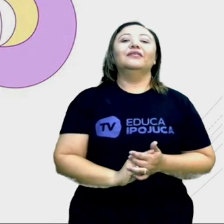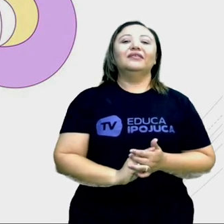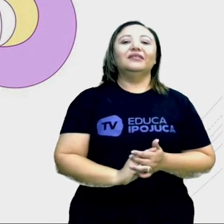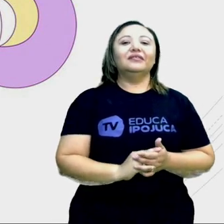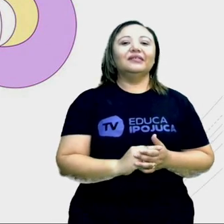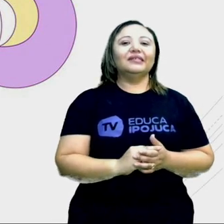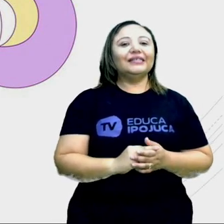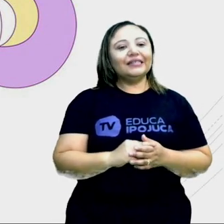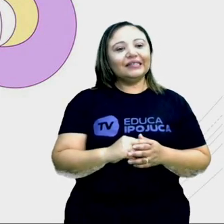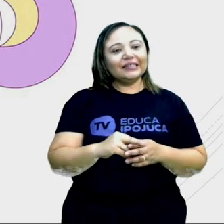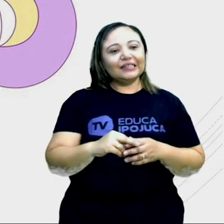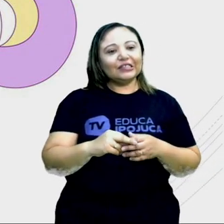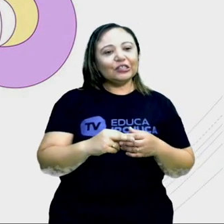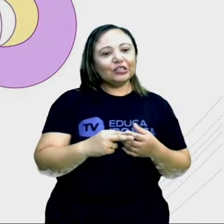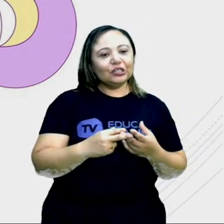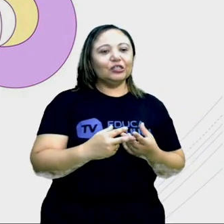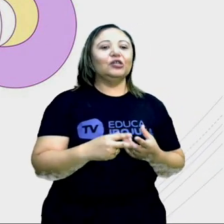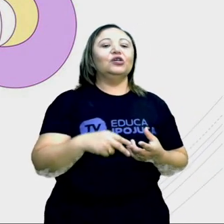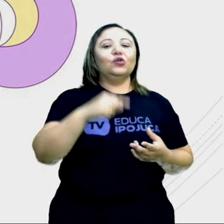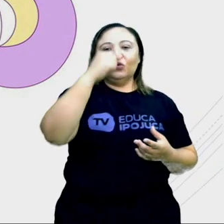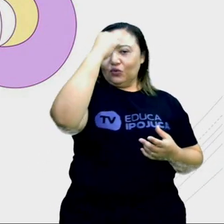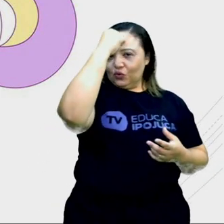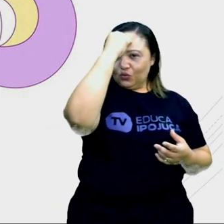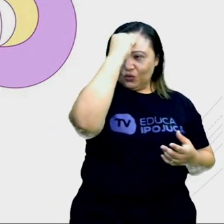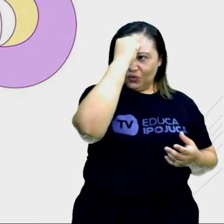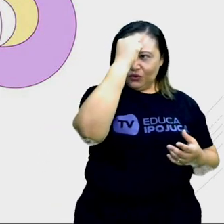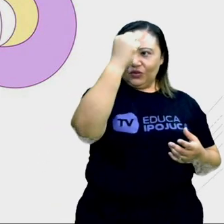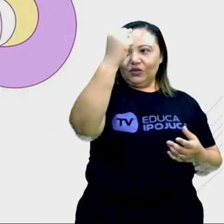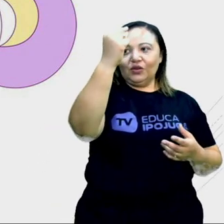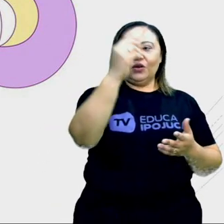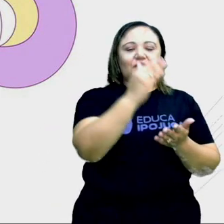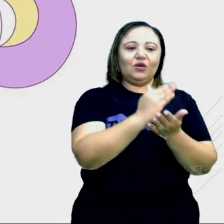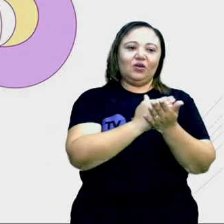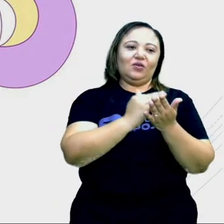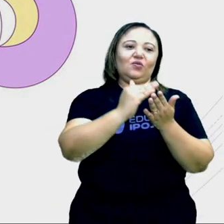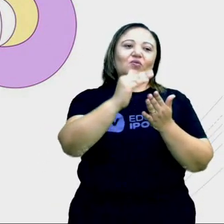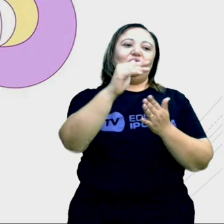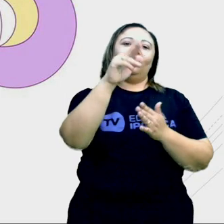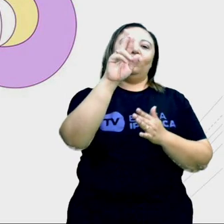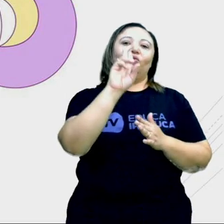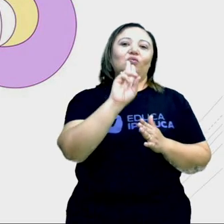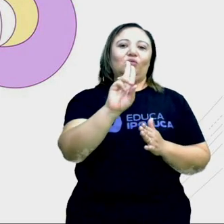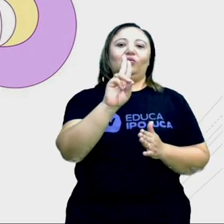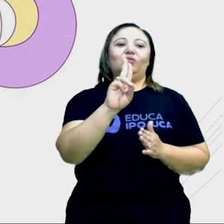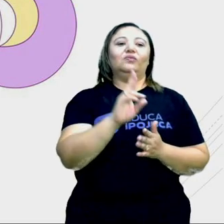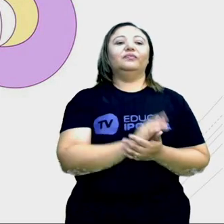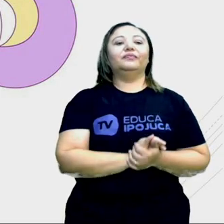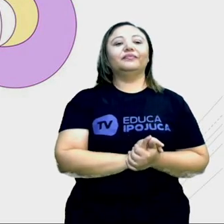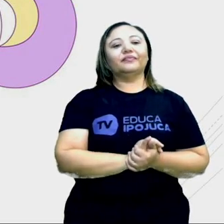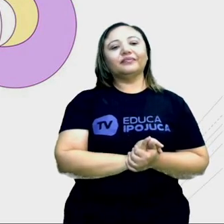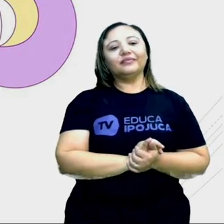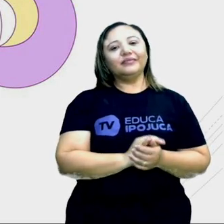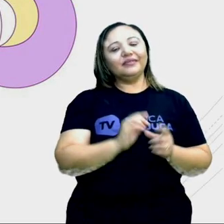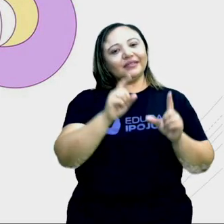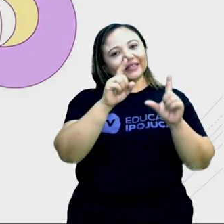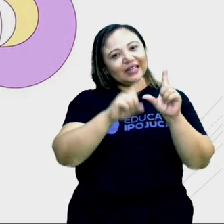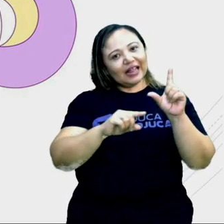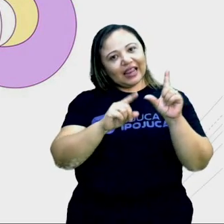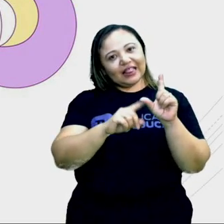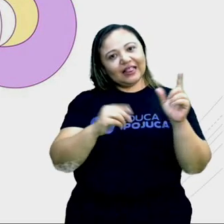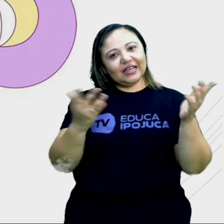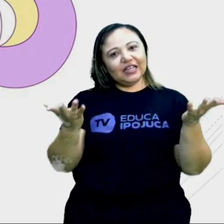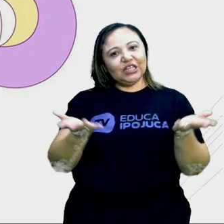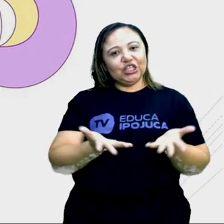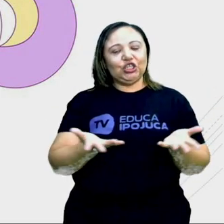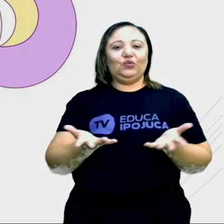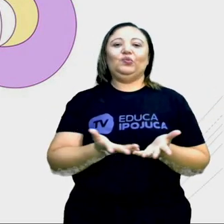Urubu também começa com a letrinha U, que é a letrinha de hoje.